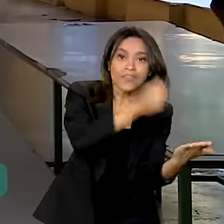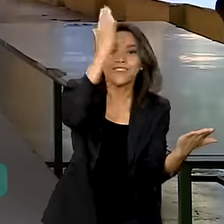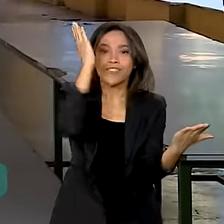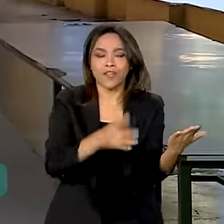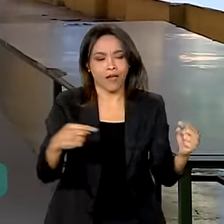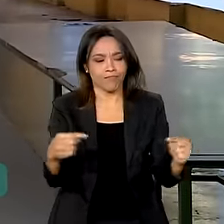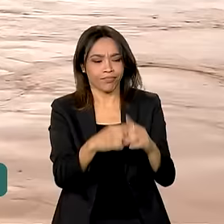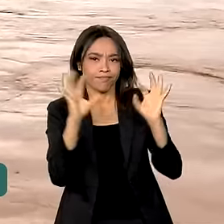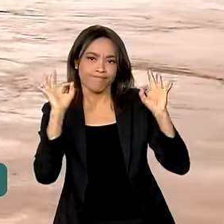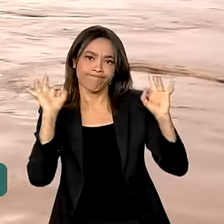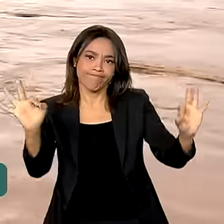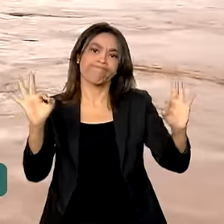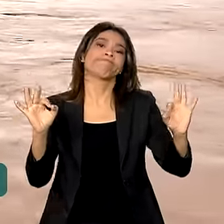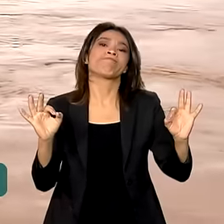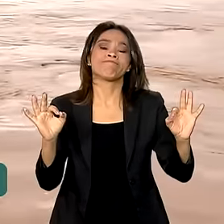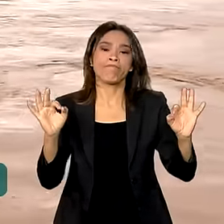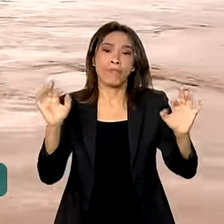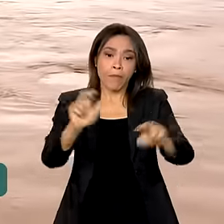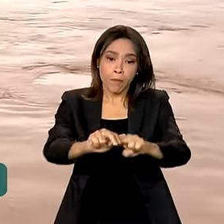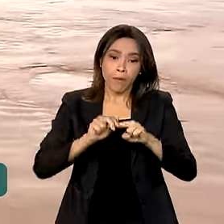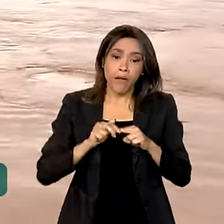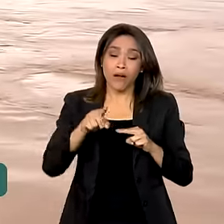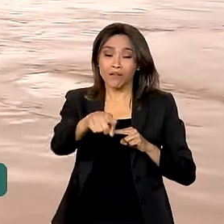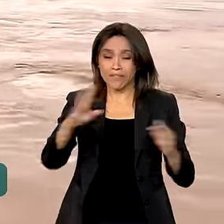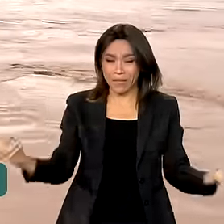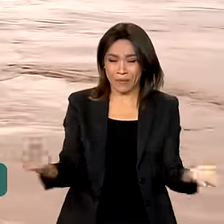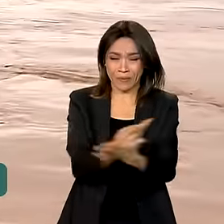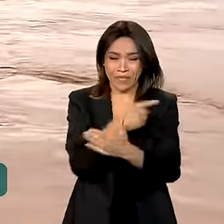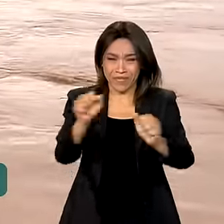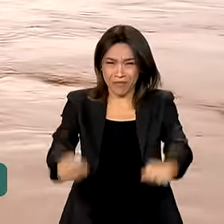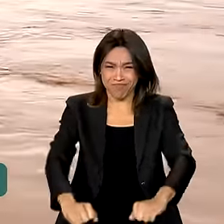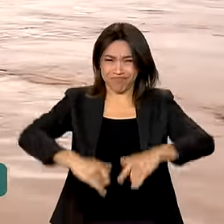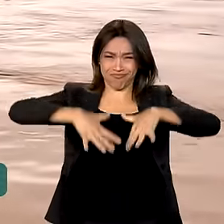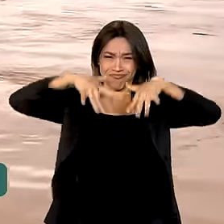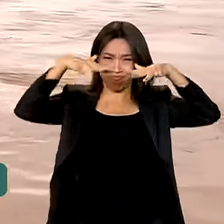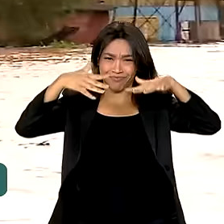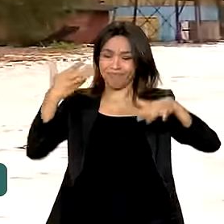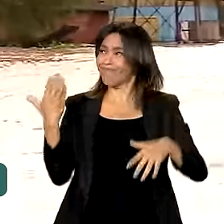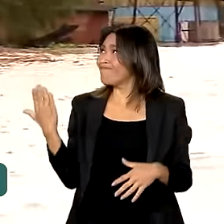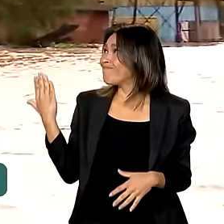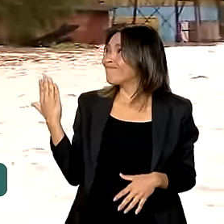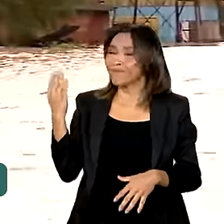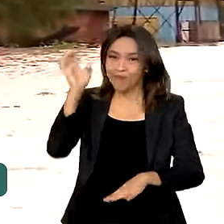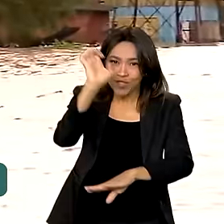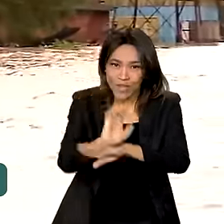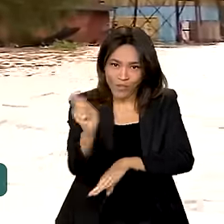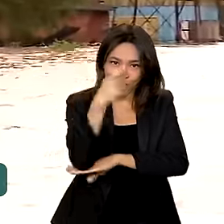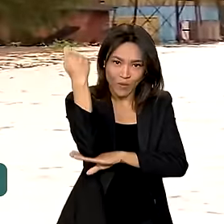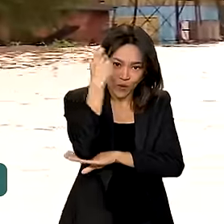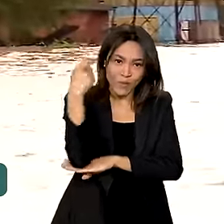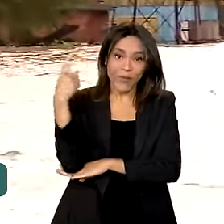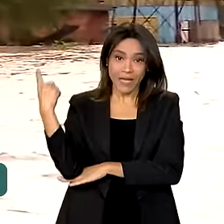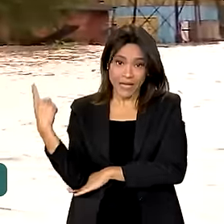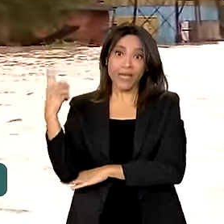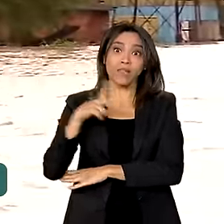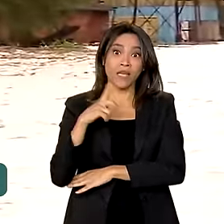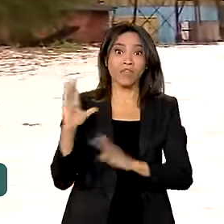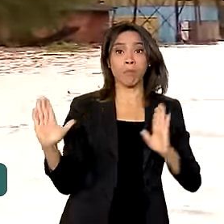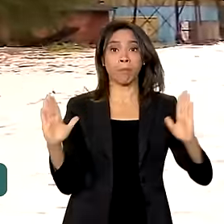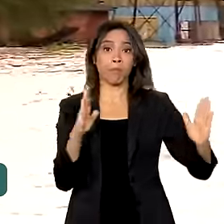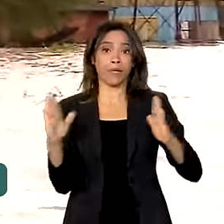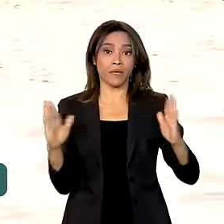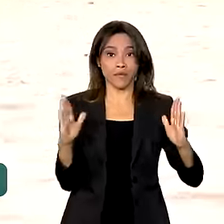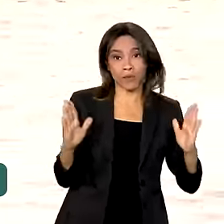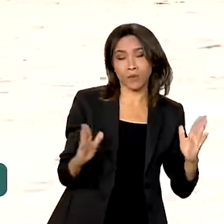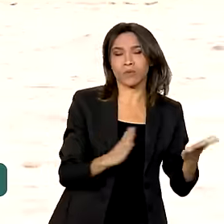confirmadas. Devido ao estado de calamidade pública por causa das enchentes, o Rio Grande do Sul teve o prazo para declarar